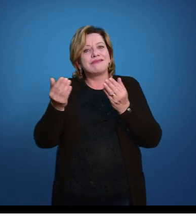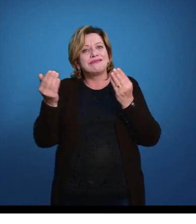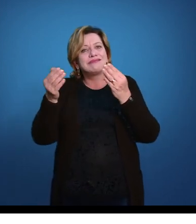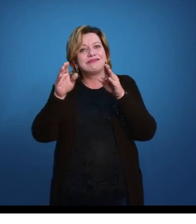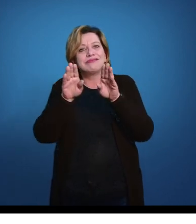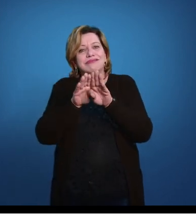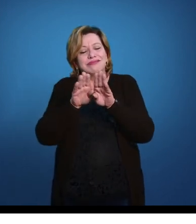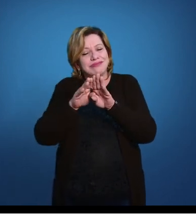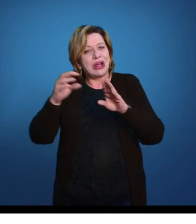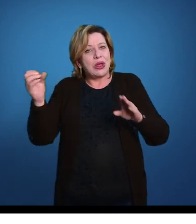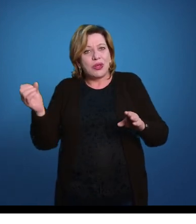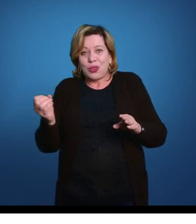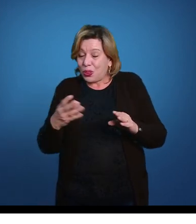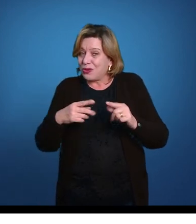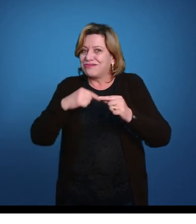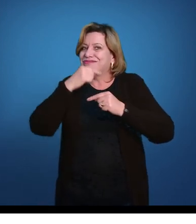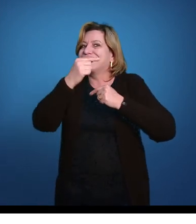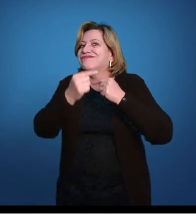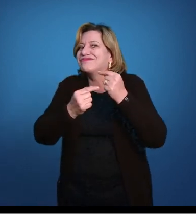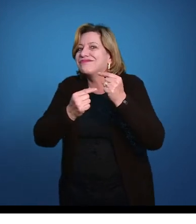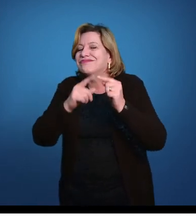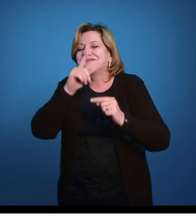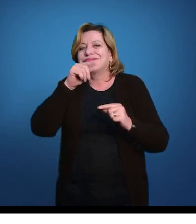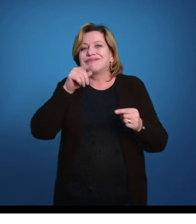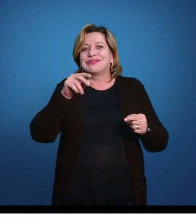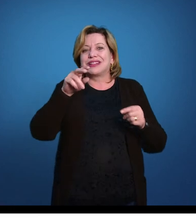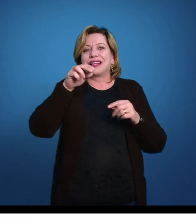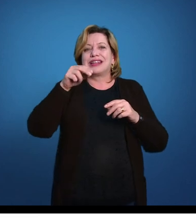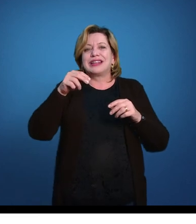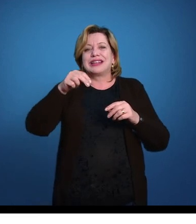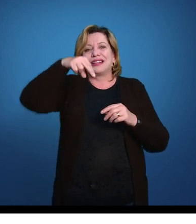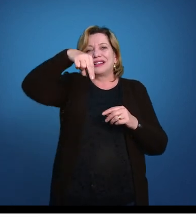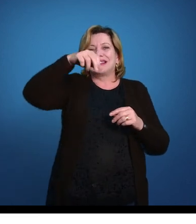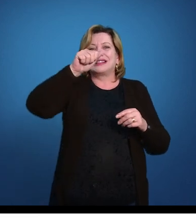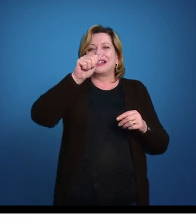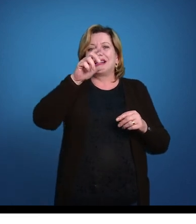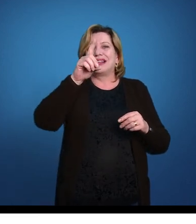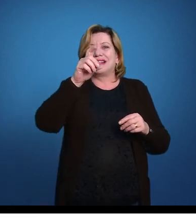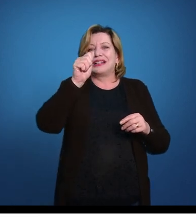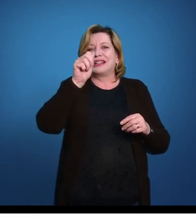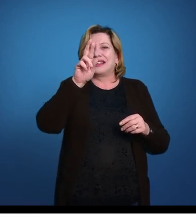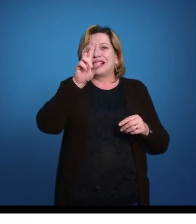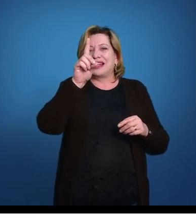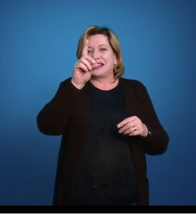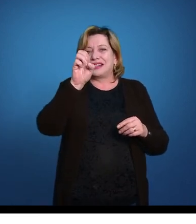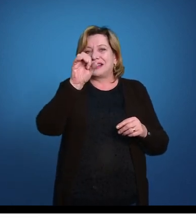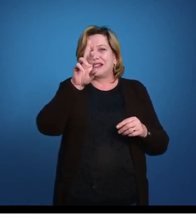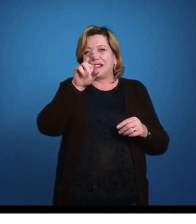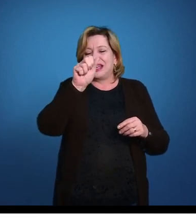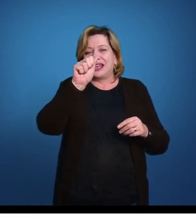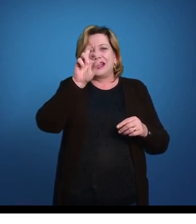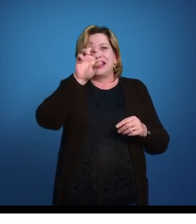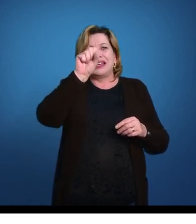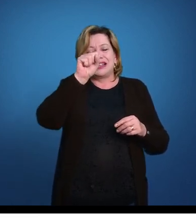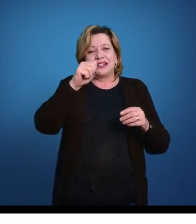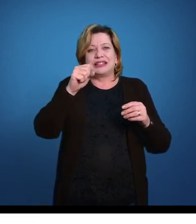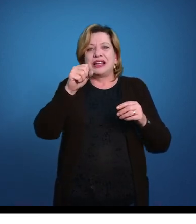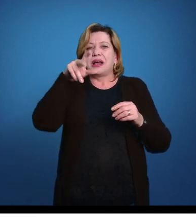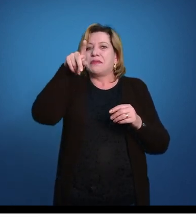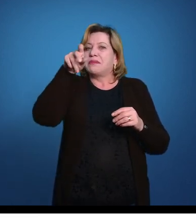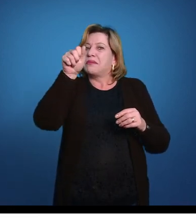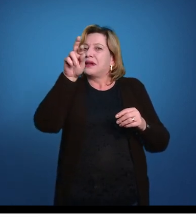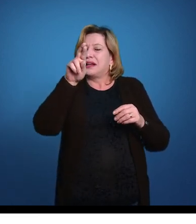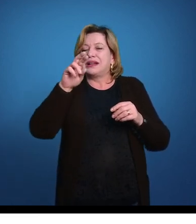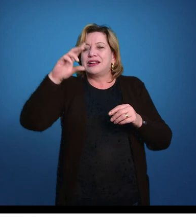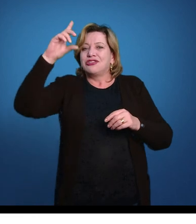isso agora é novidade evolutiva de gnatos tomados também, nadadeiras pares. As nadadeiras peitorais, e daí nós temos uma esquerda e uma